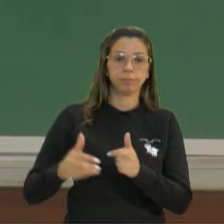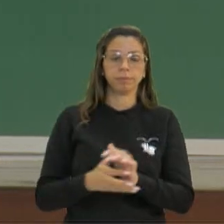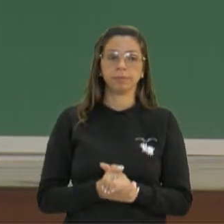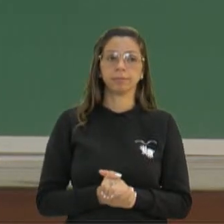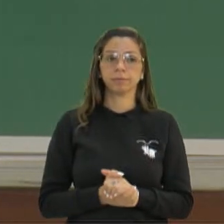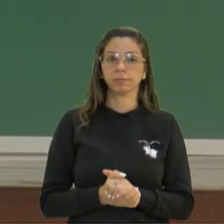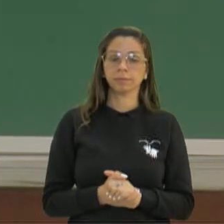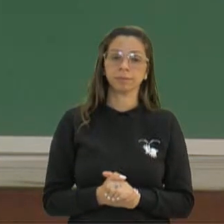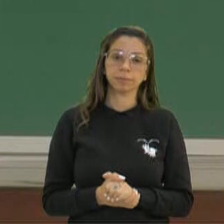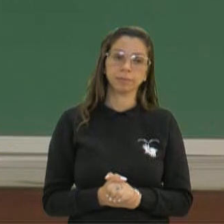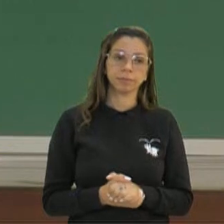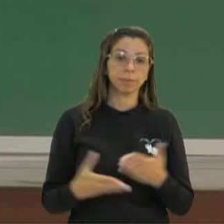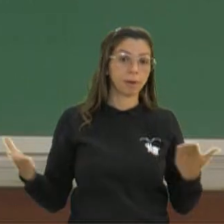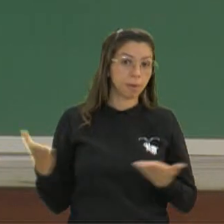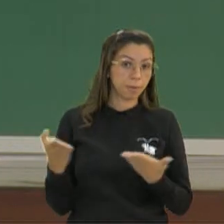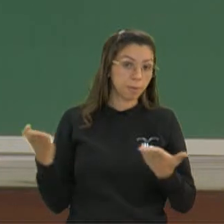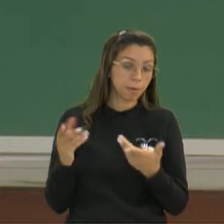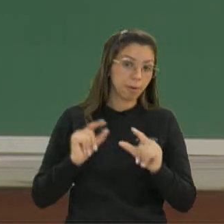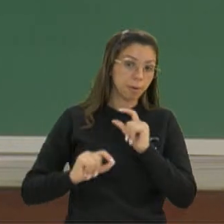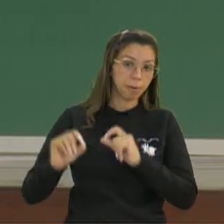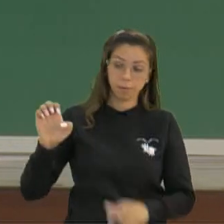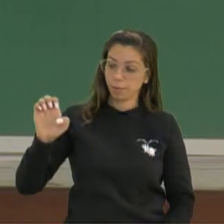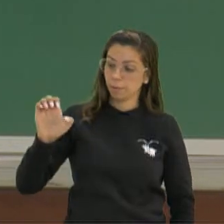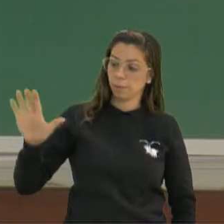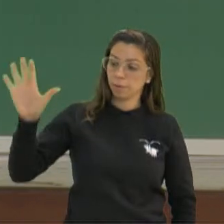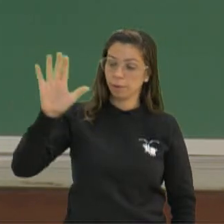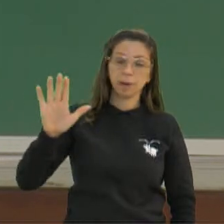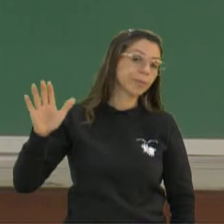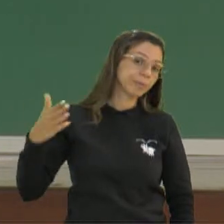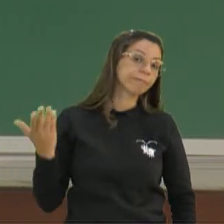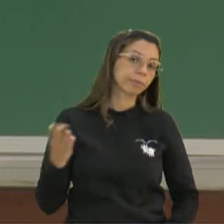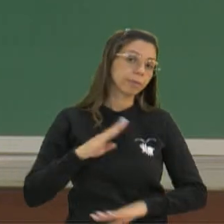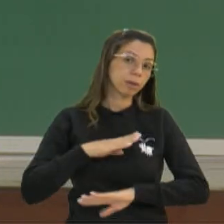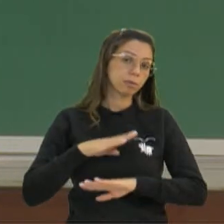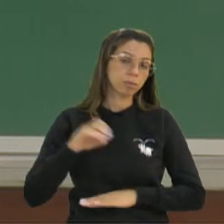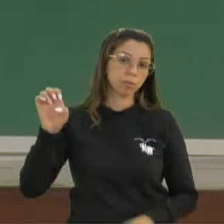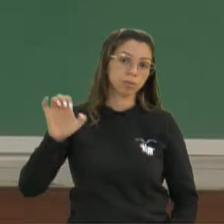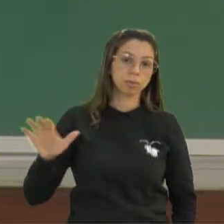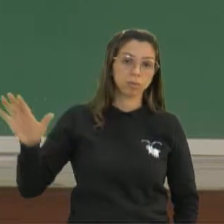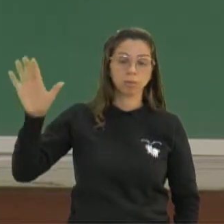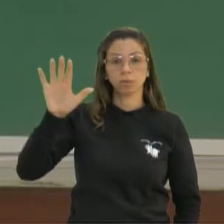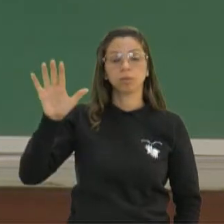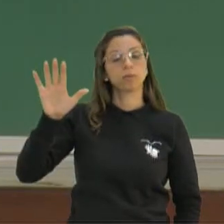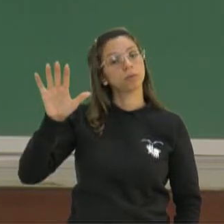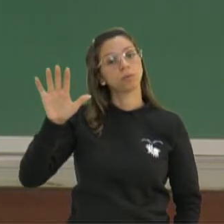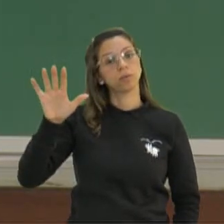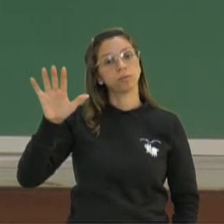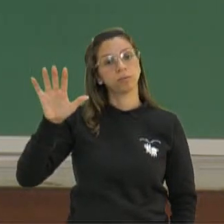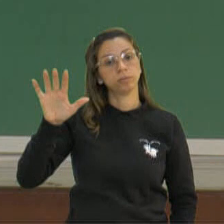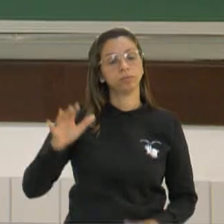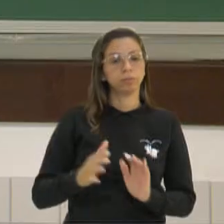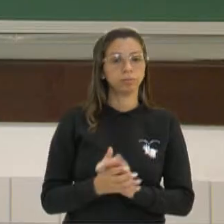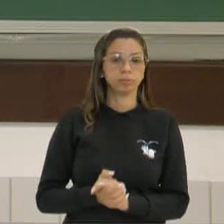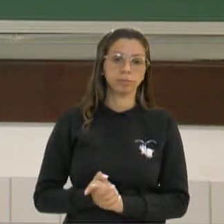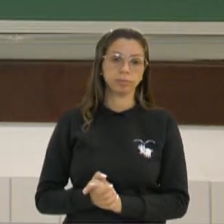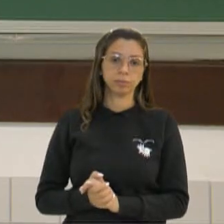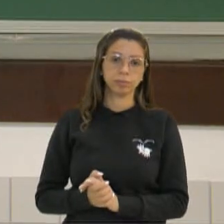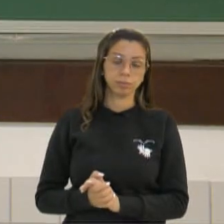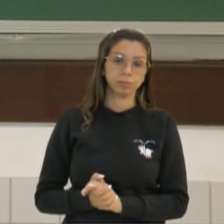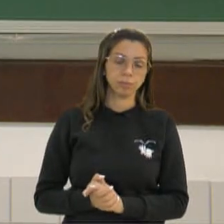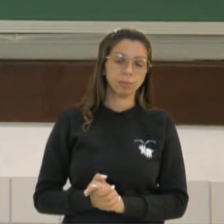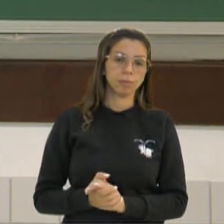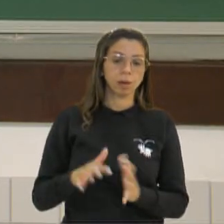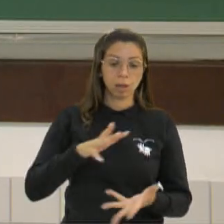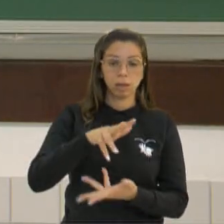Então, vamos falar agora sobre os europeus, qual é a situação da Europa no cenário, nesse cenário, nesse mundo